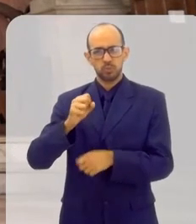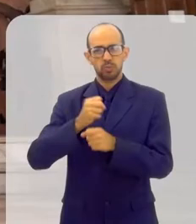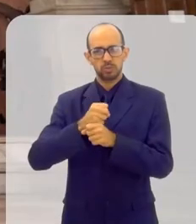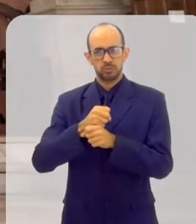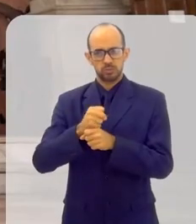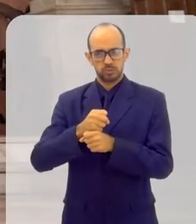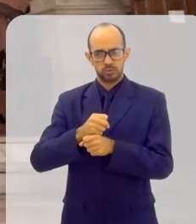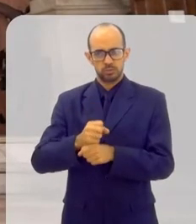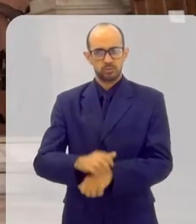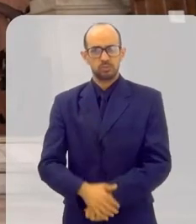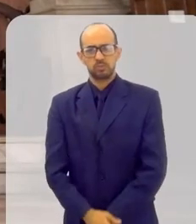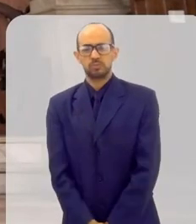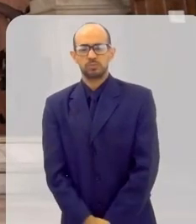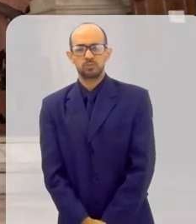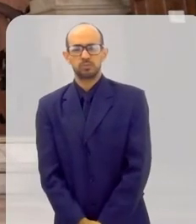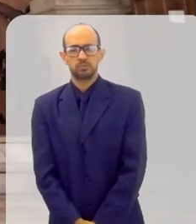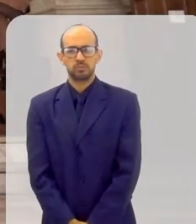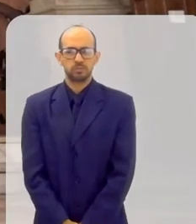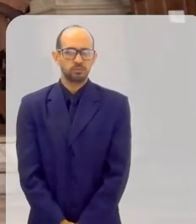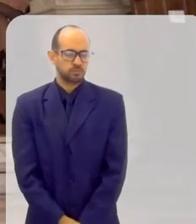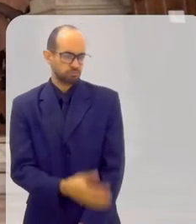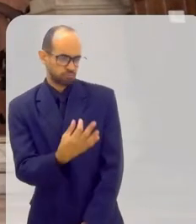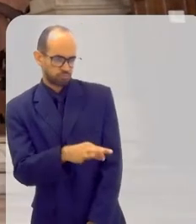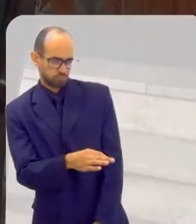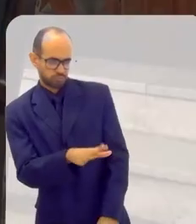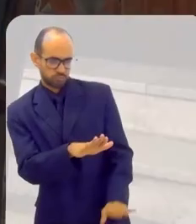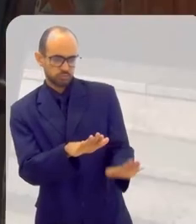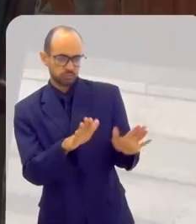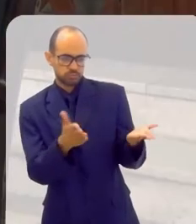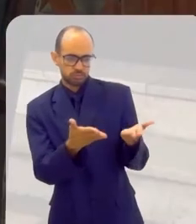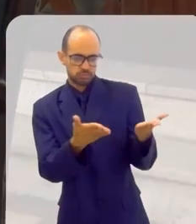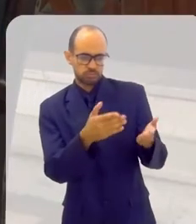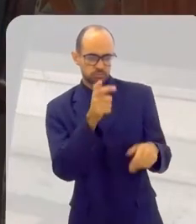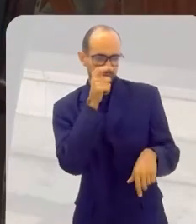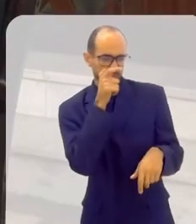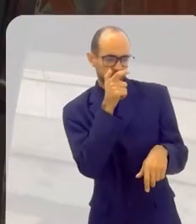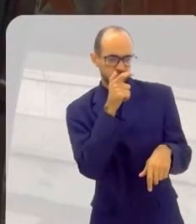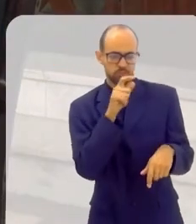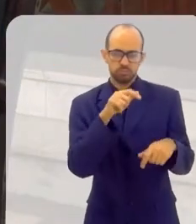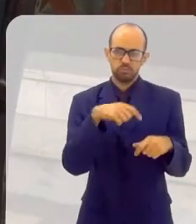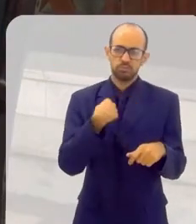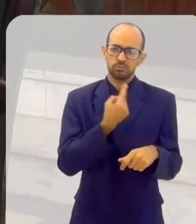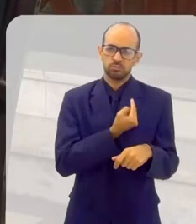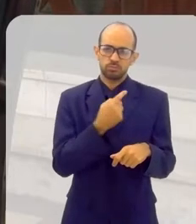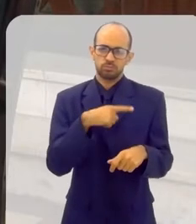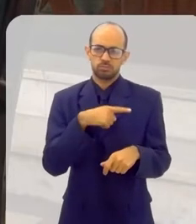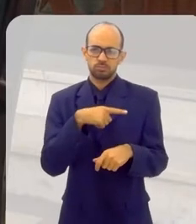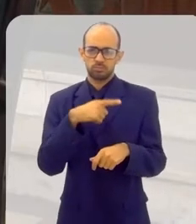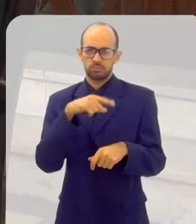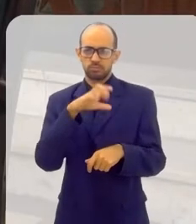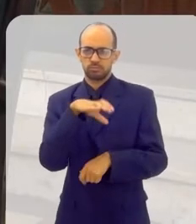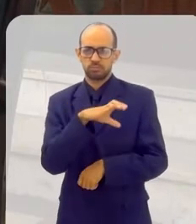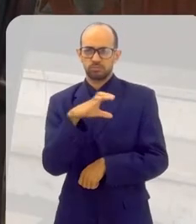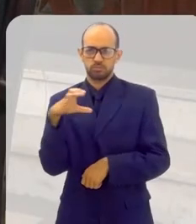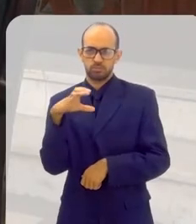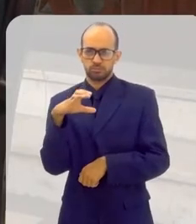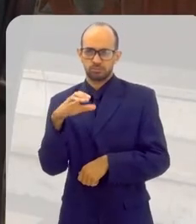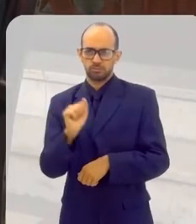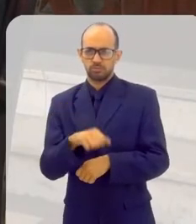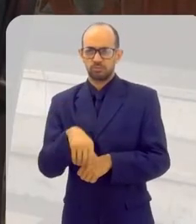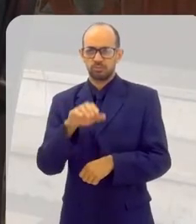oito anos, né? Para formar um sacerdote. E agora um assunto que nos interessa muito. Na Igreja Católica,